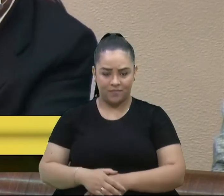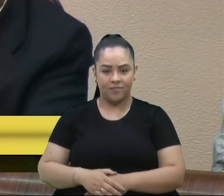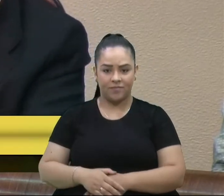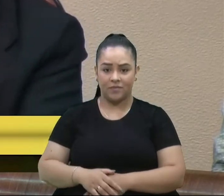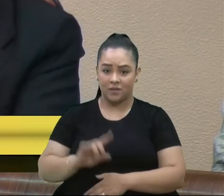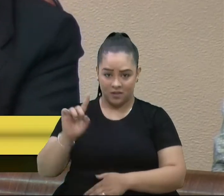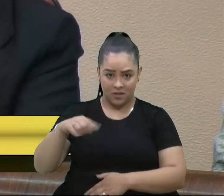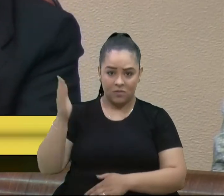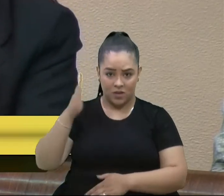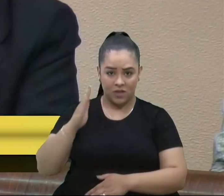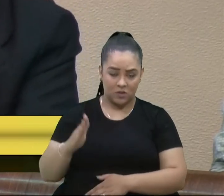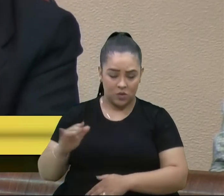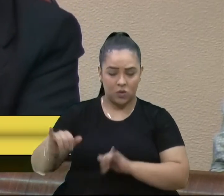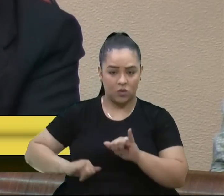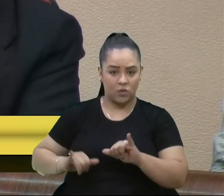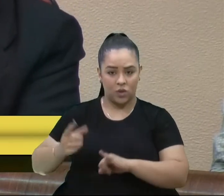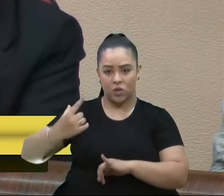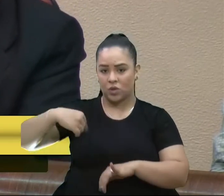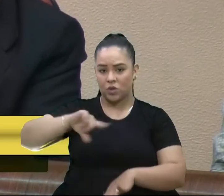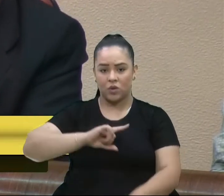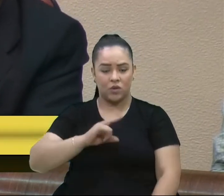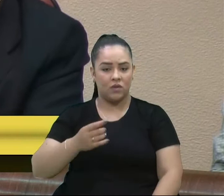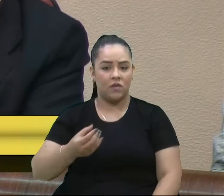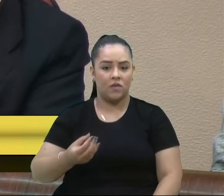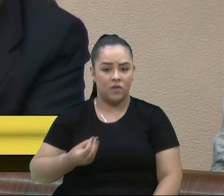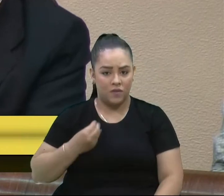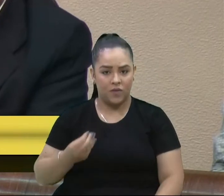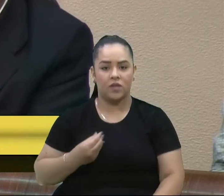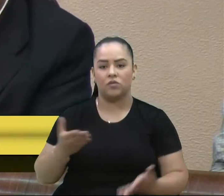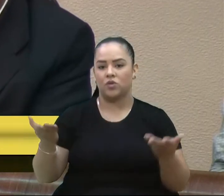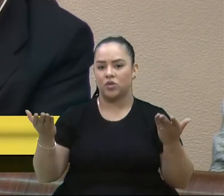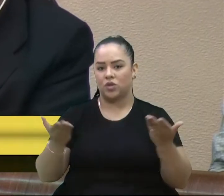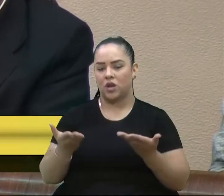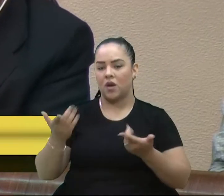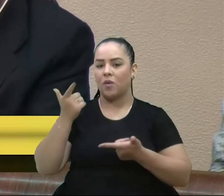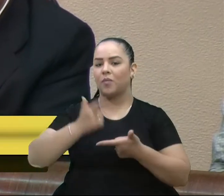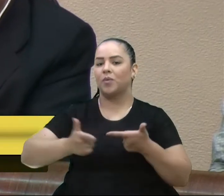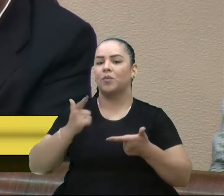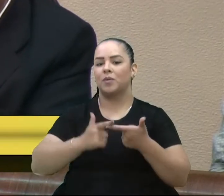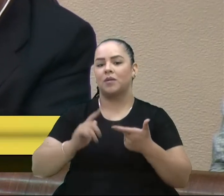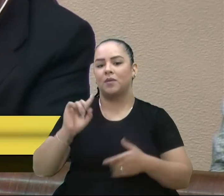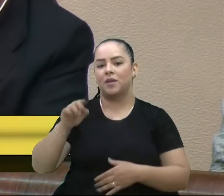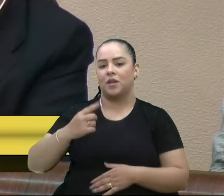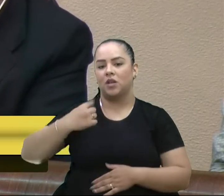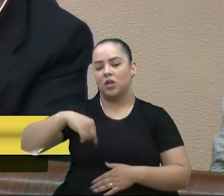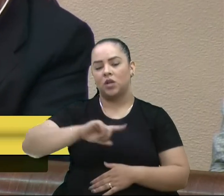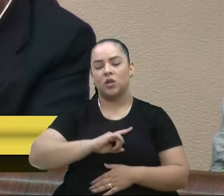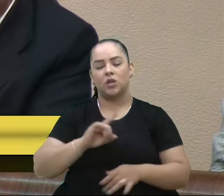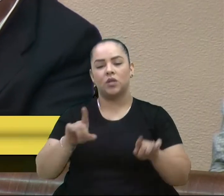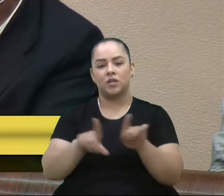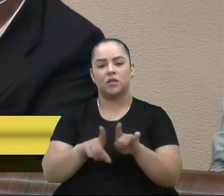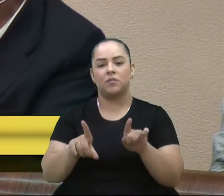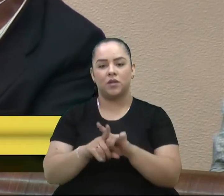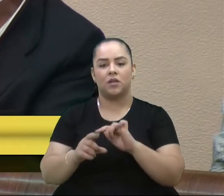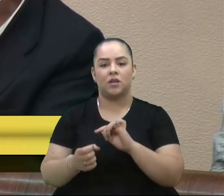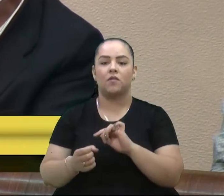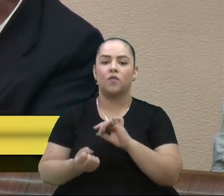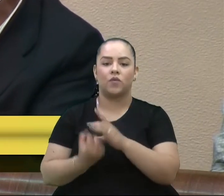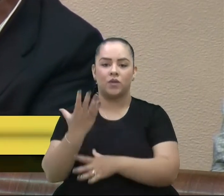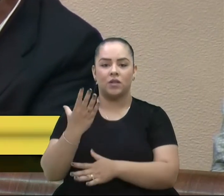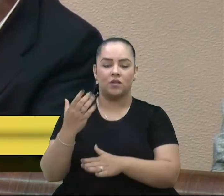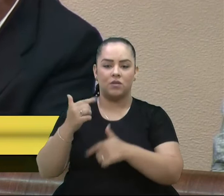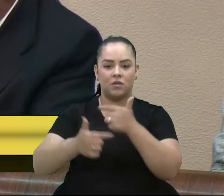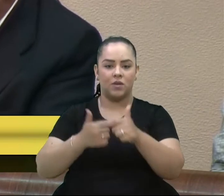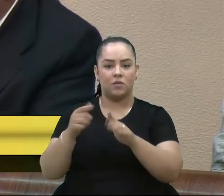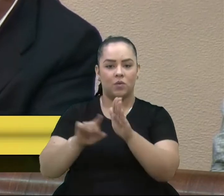vai ser o Brasil, já estamos vivendo essa questão, o problema é que nós também, na fundação, trabalhamos com pesquisas,